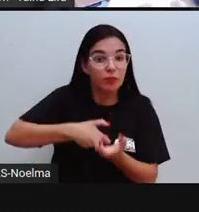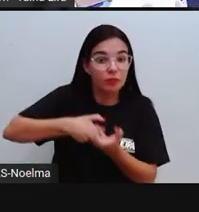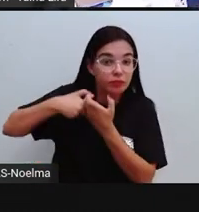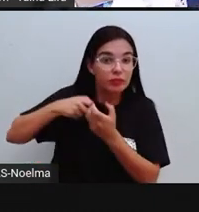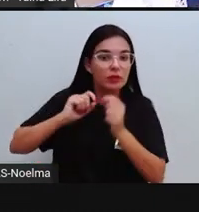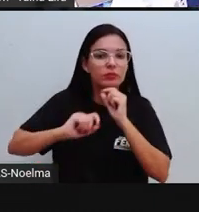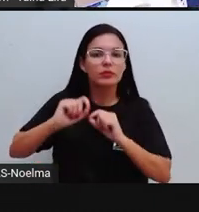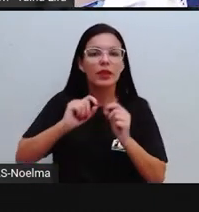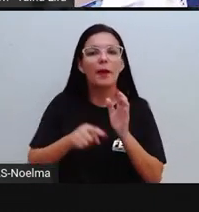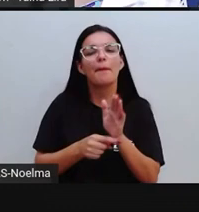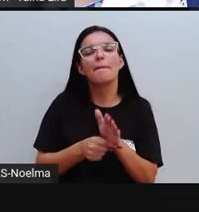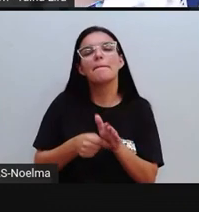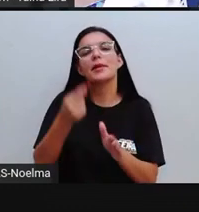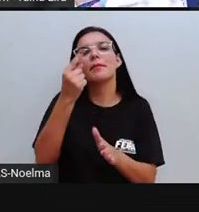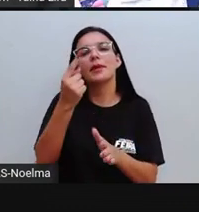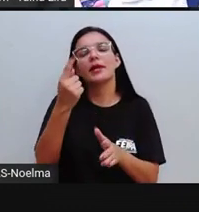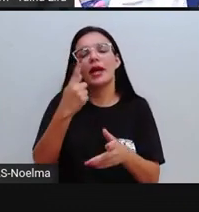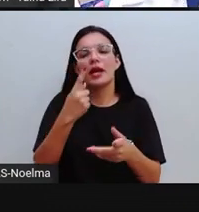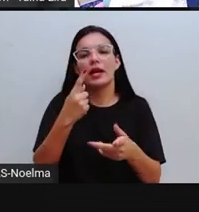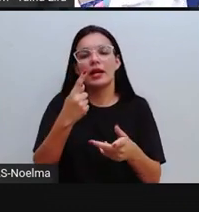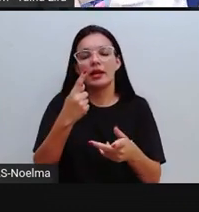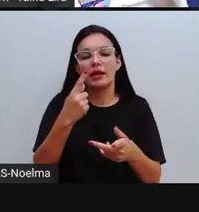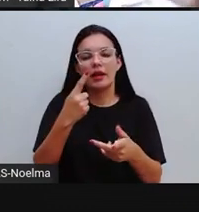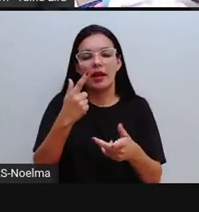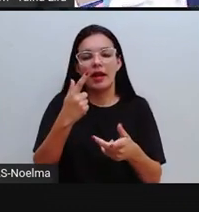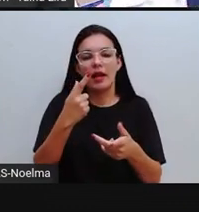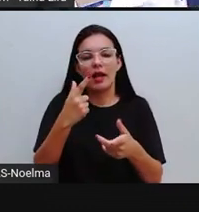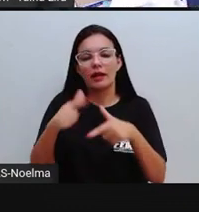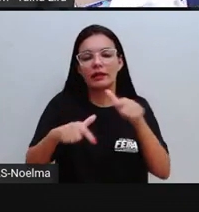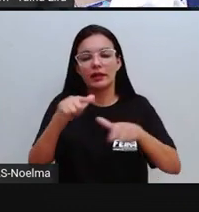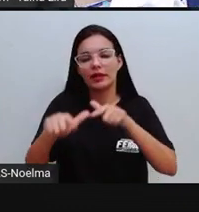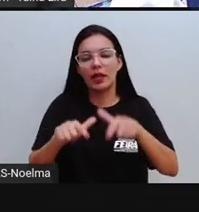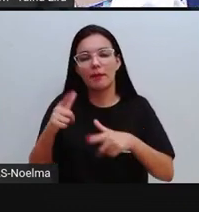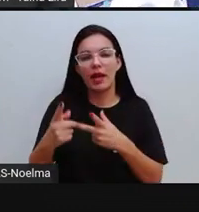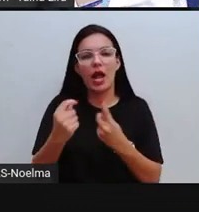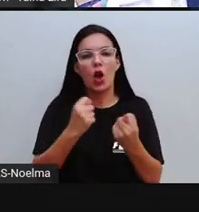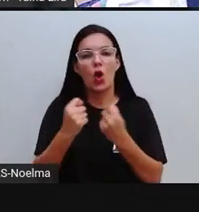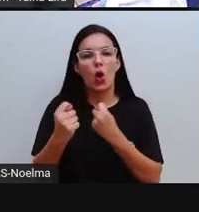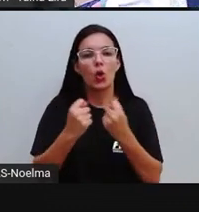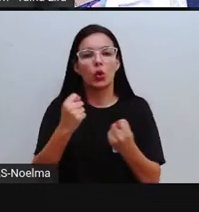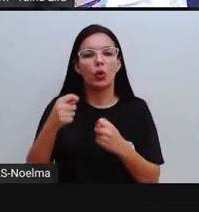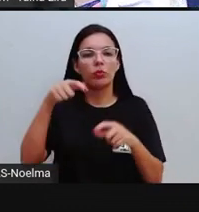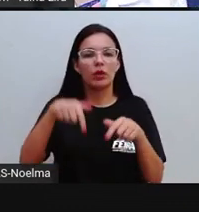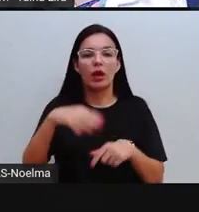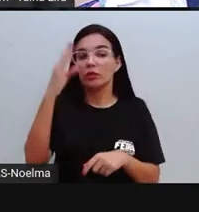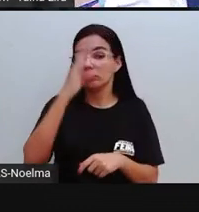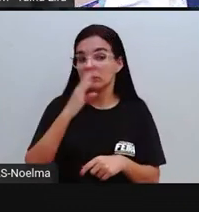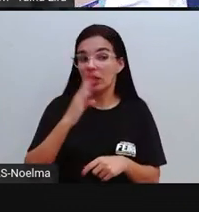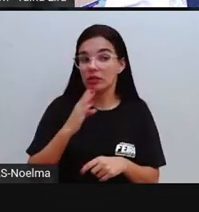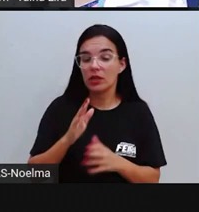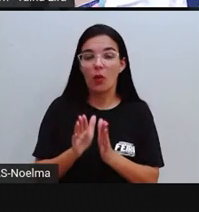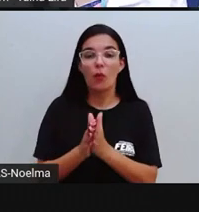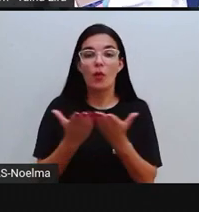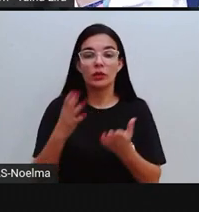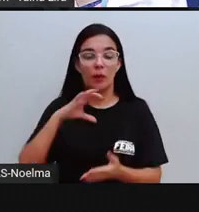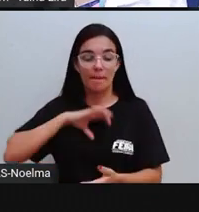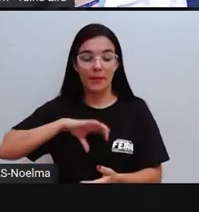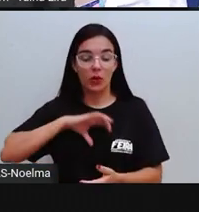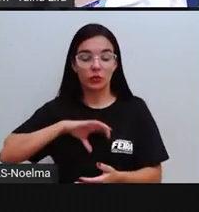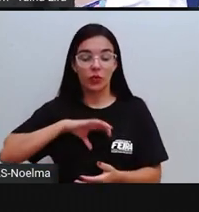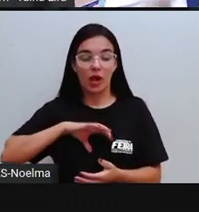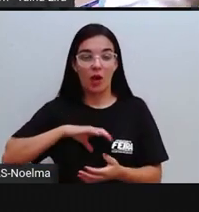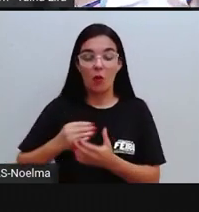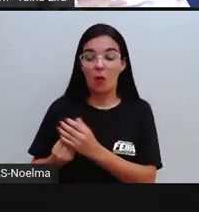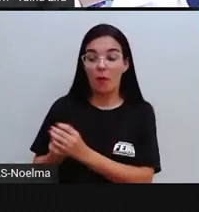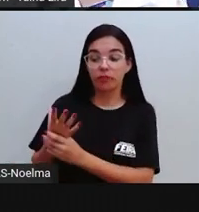primeira atividade econômica, tá? Do Brasil aí, quando Portugal começou